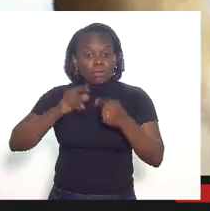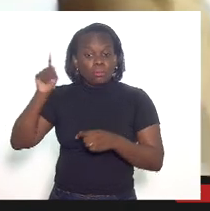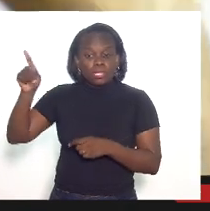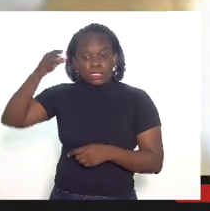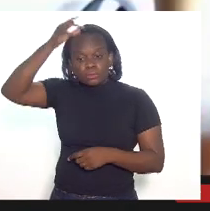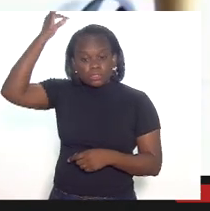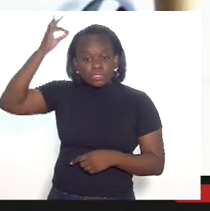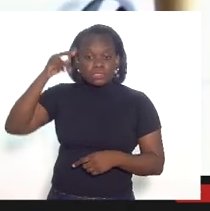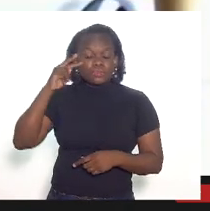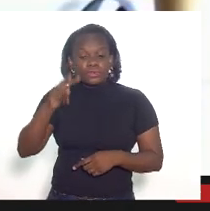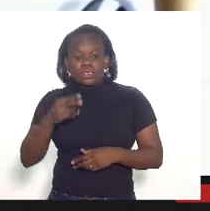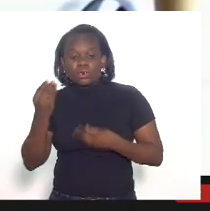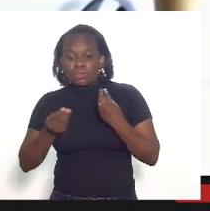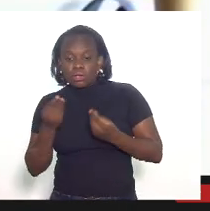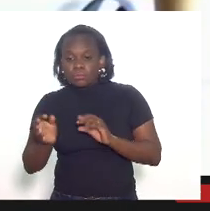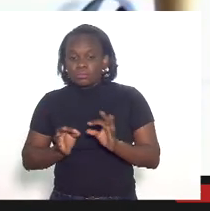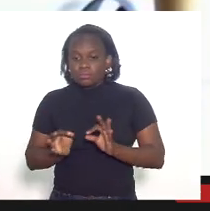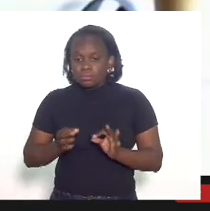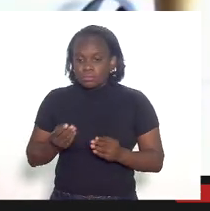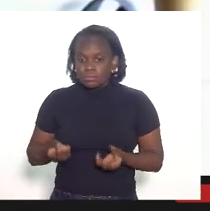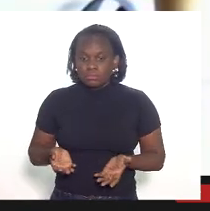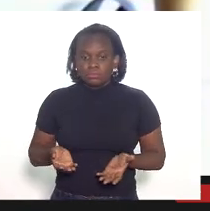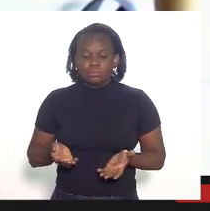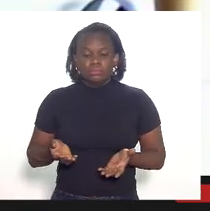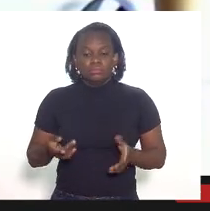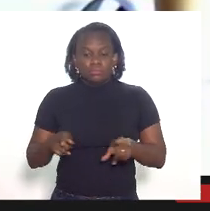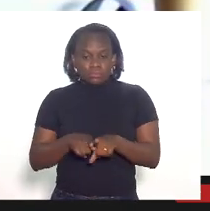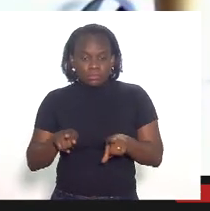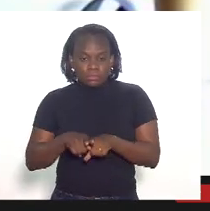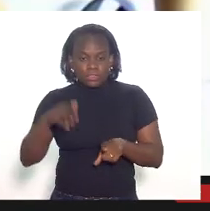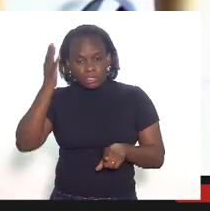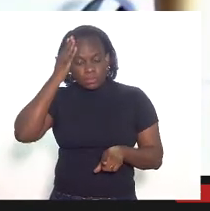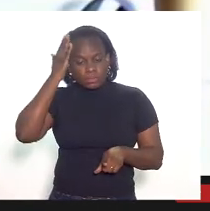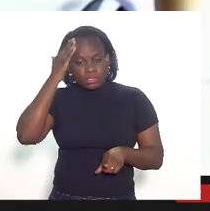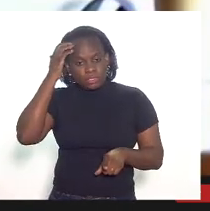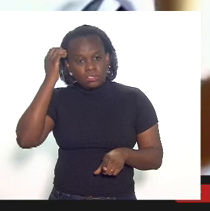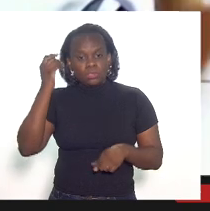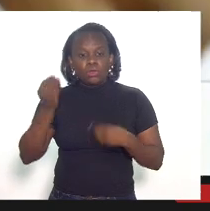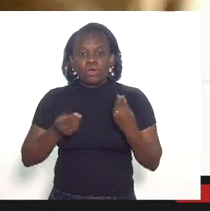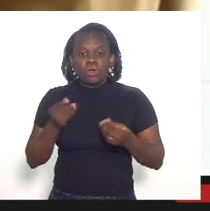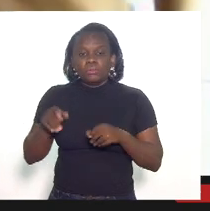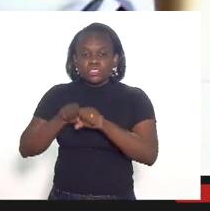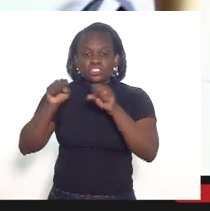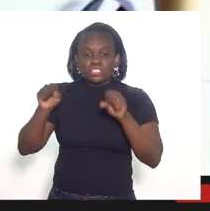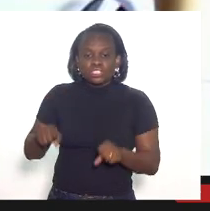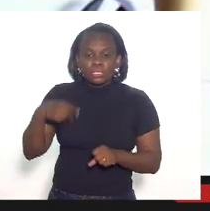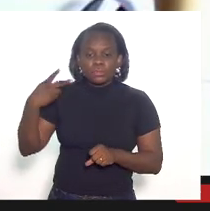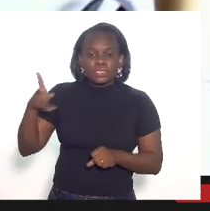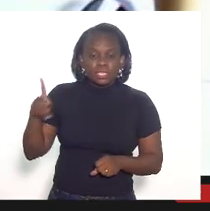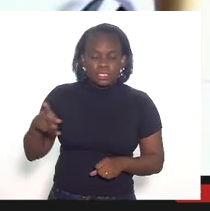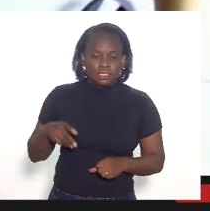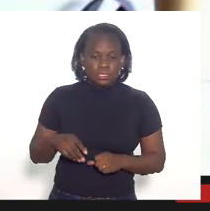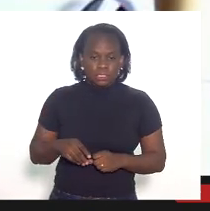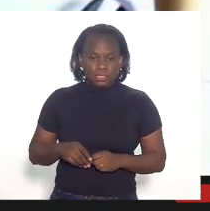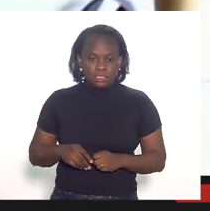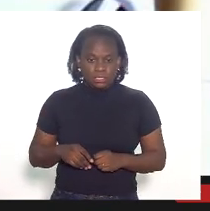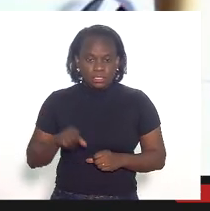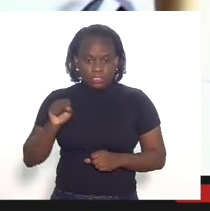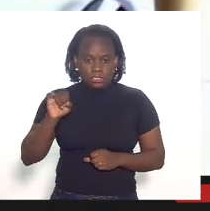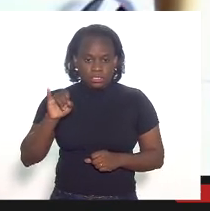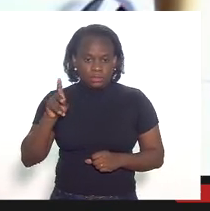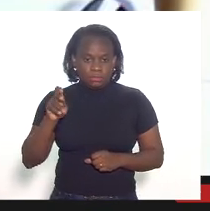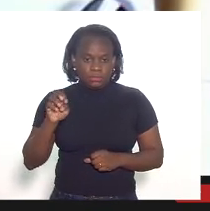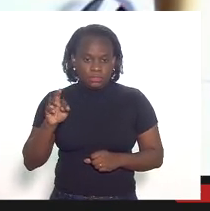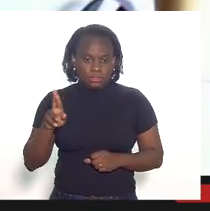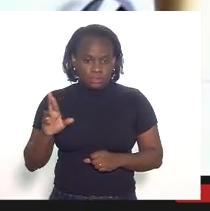Santo está vendo essa questão e ver também como é que ele tem esse sistema dele esse CIPETRO